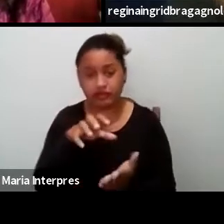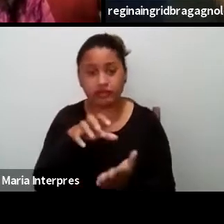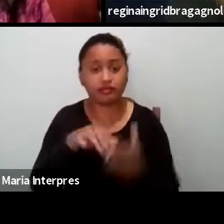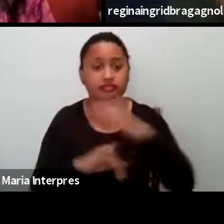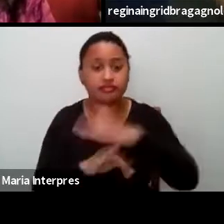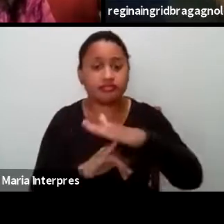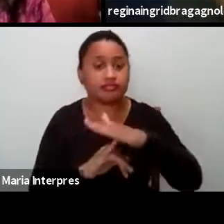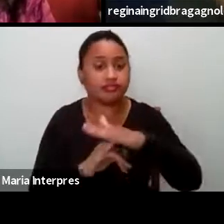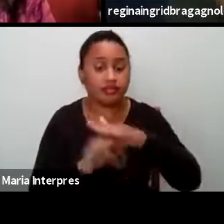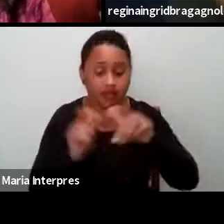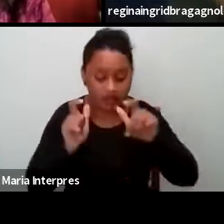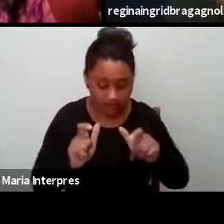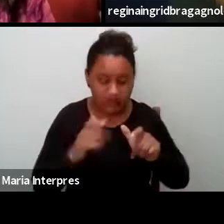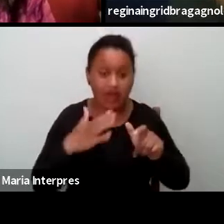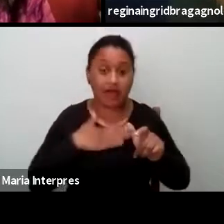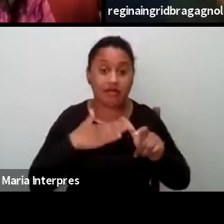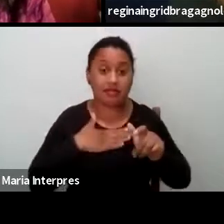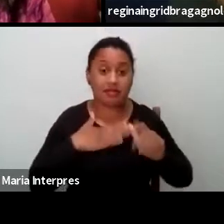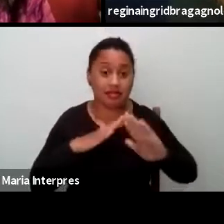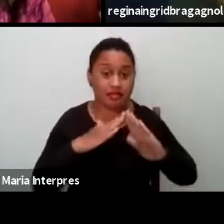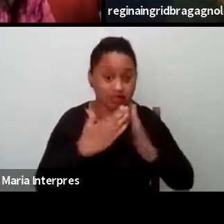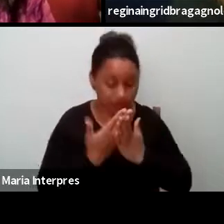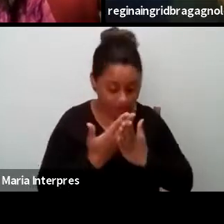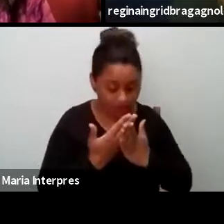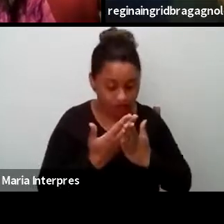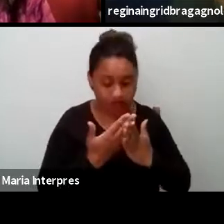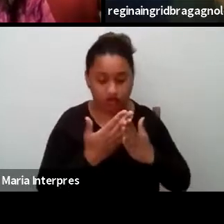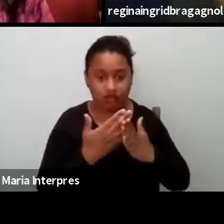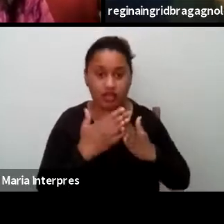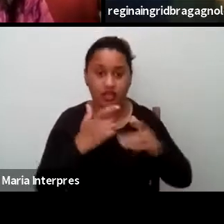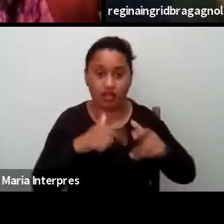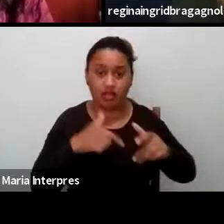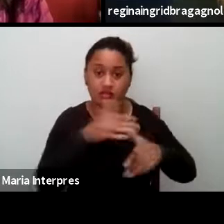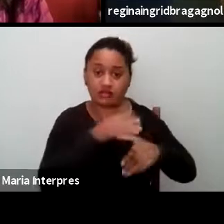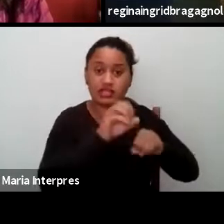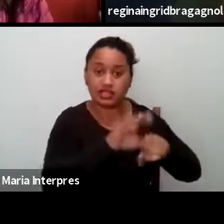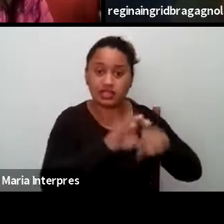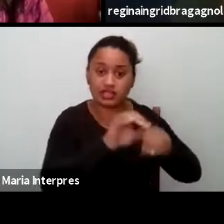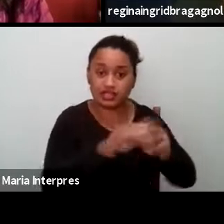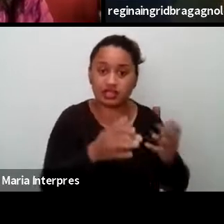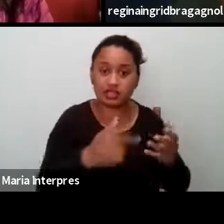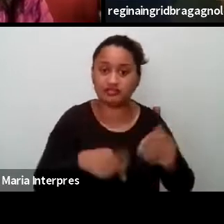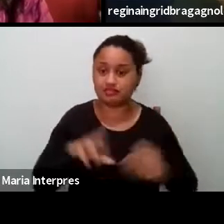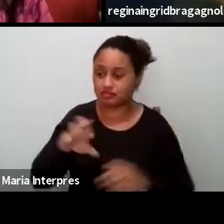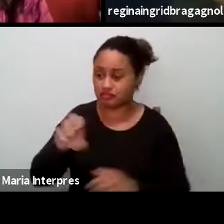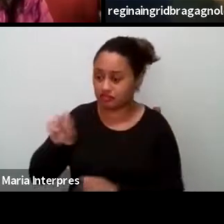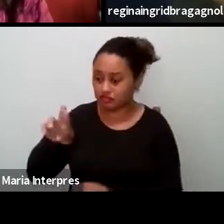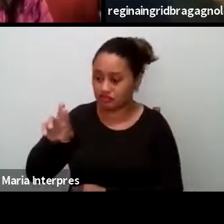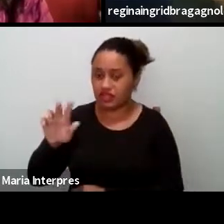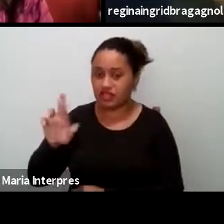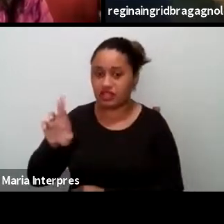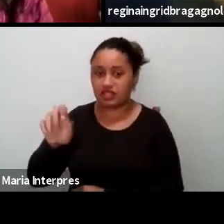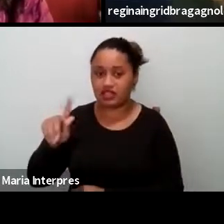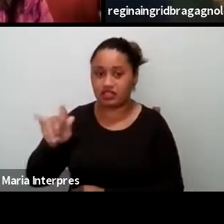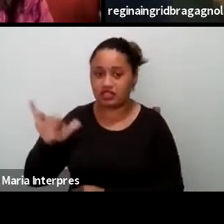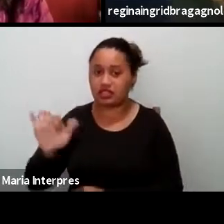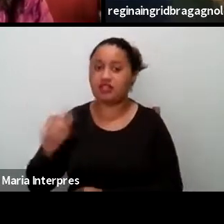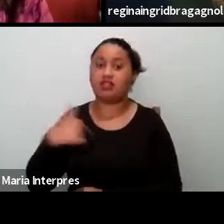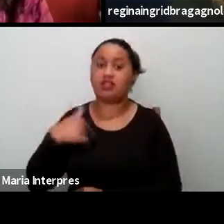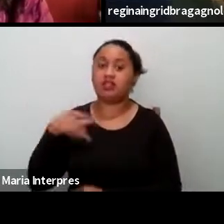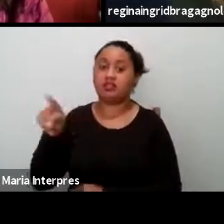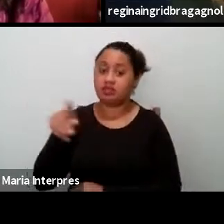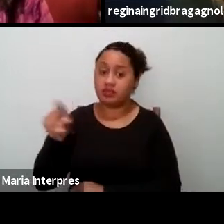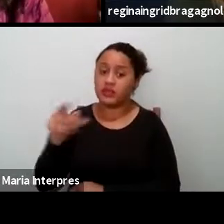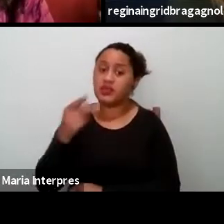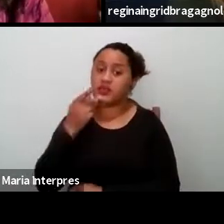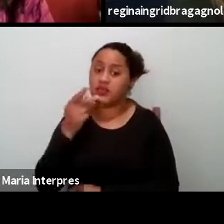A minha escola, a minha unidade, né? A Regina diz, ah, as professores sinalizaram,